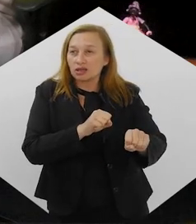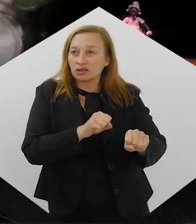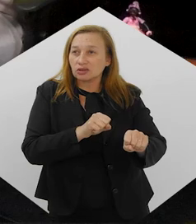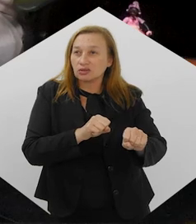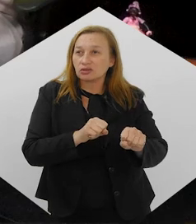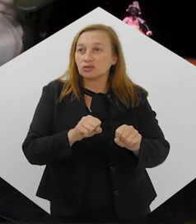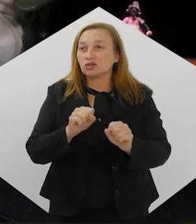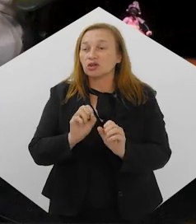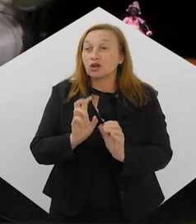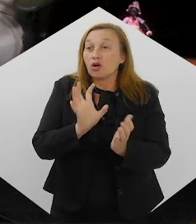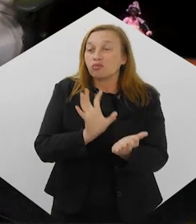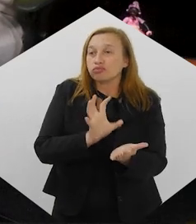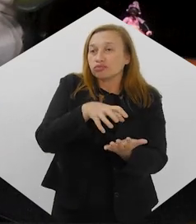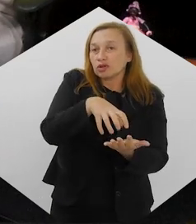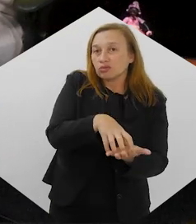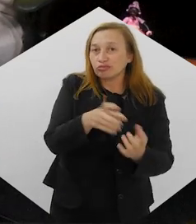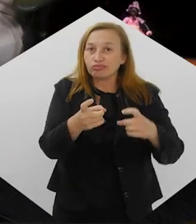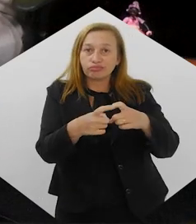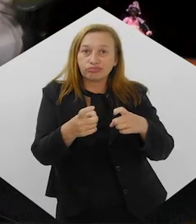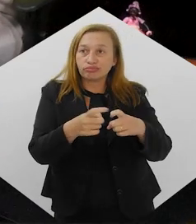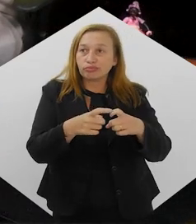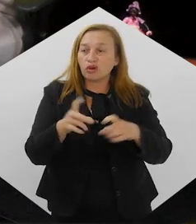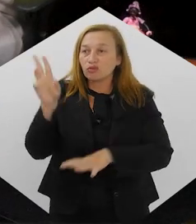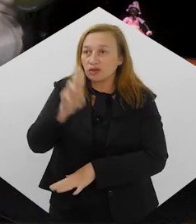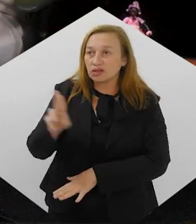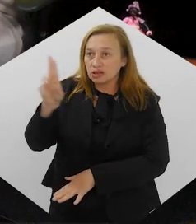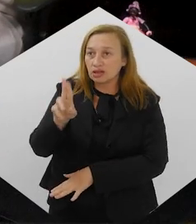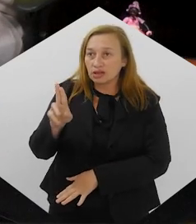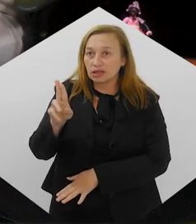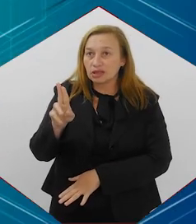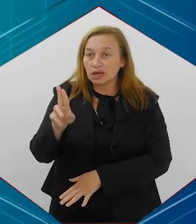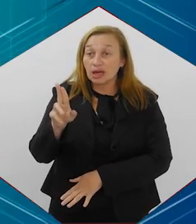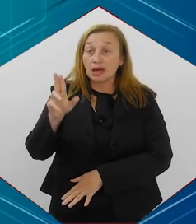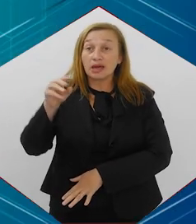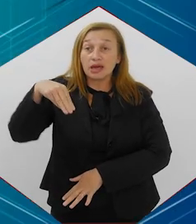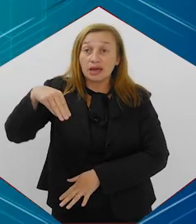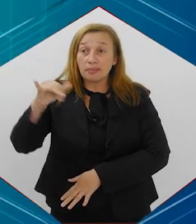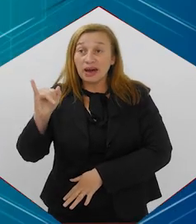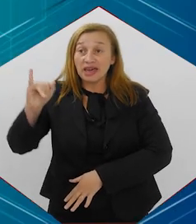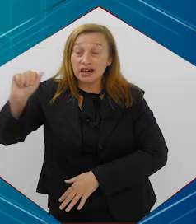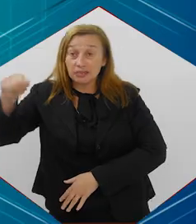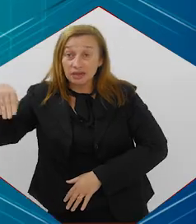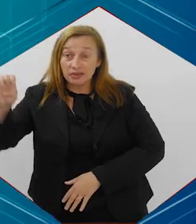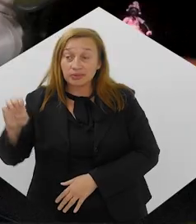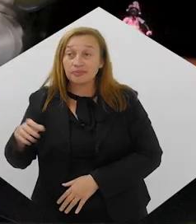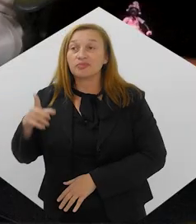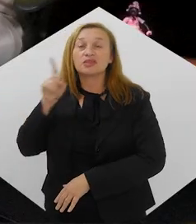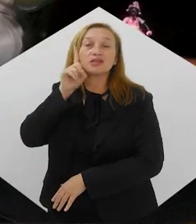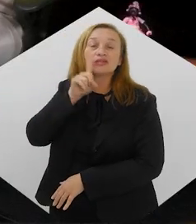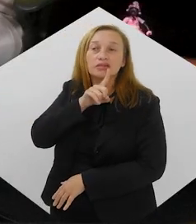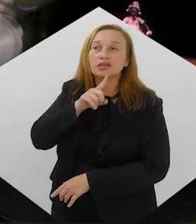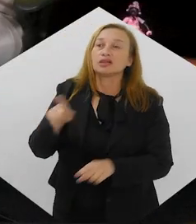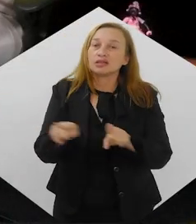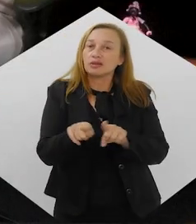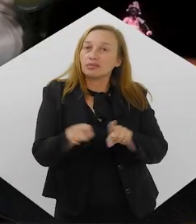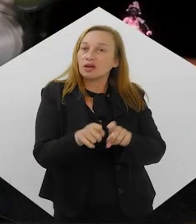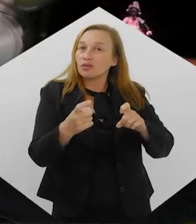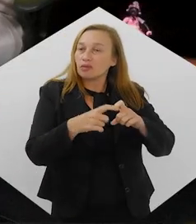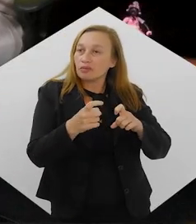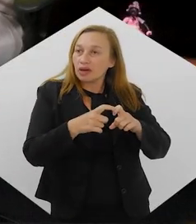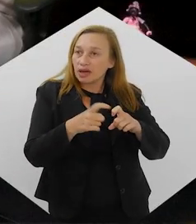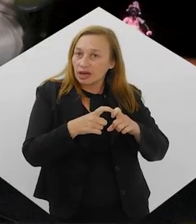Observação Médica em Tumores Torácicos pela Universidade de Miami, Dr. Henrique Monerá, também com o médico